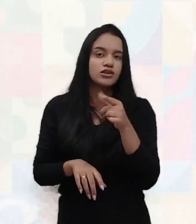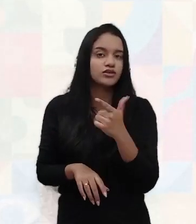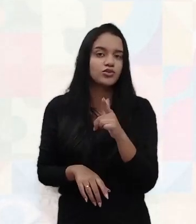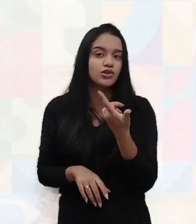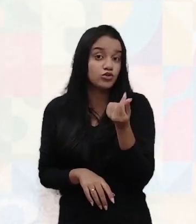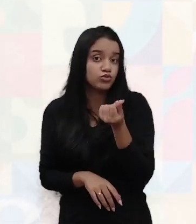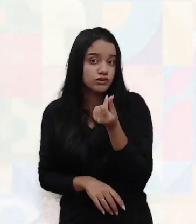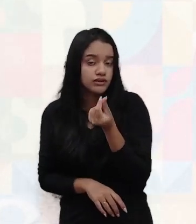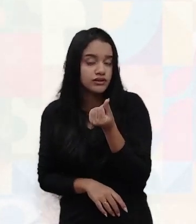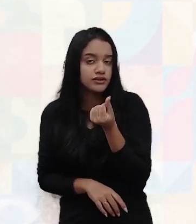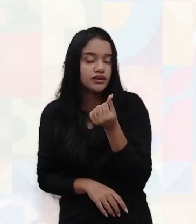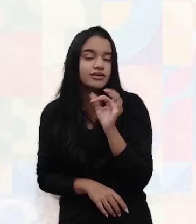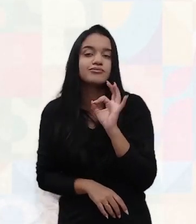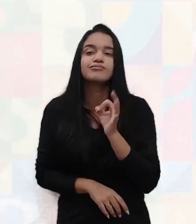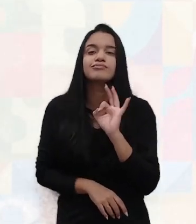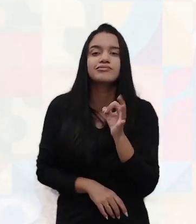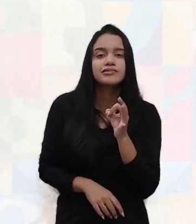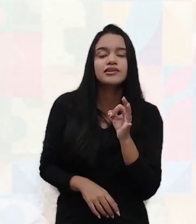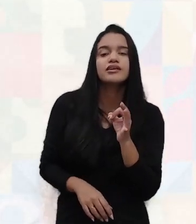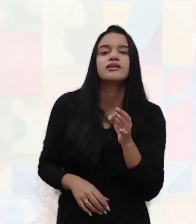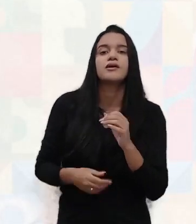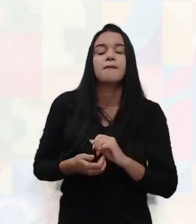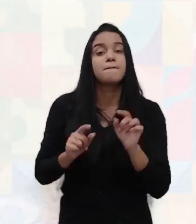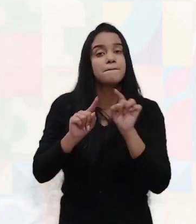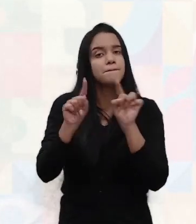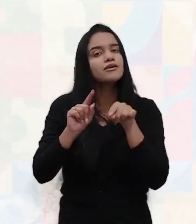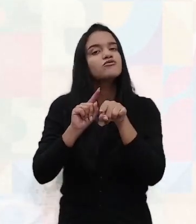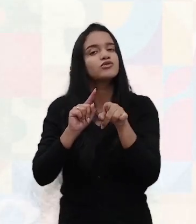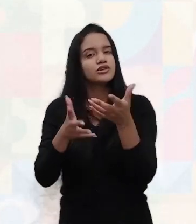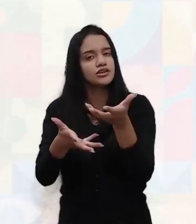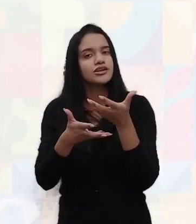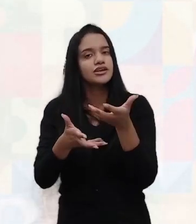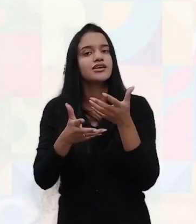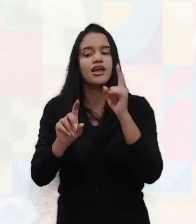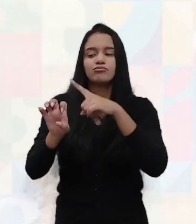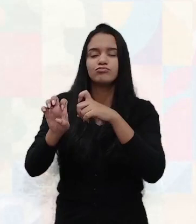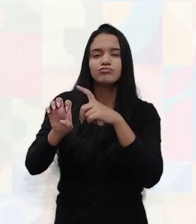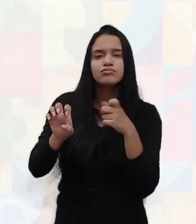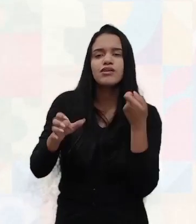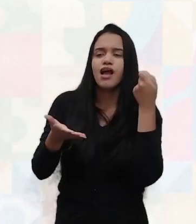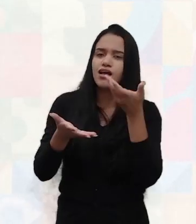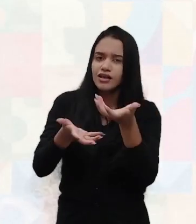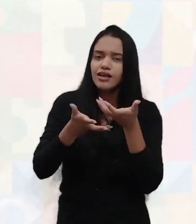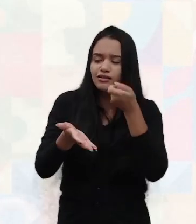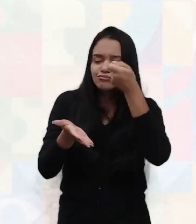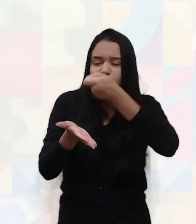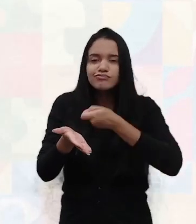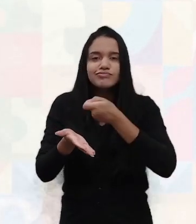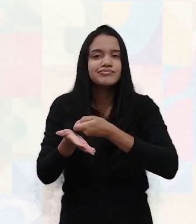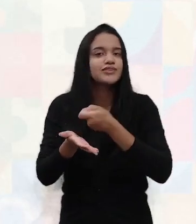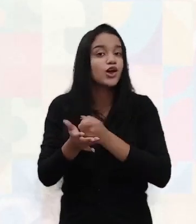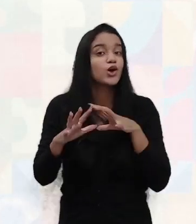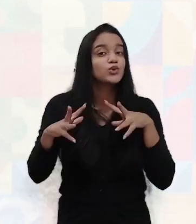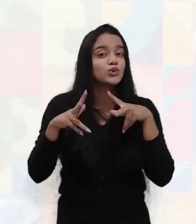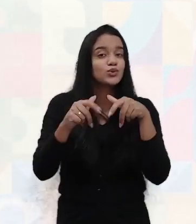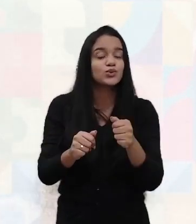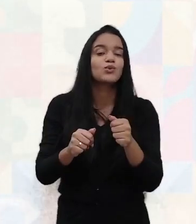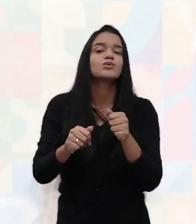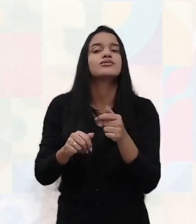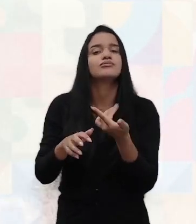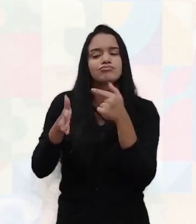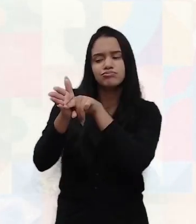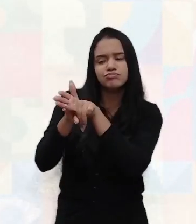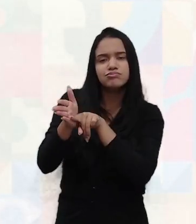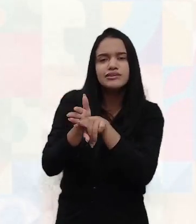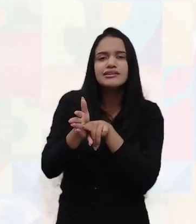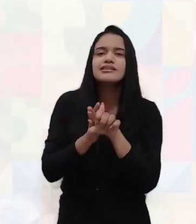nem o dinheiro suficiente para aquilo, mas você quer empreender, você quer apostar naquilo, faça todas as análises